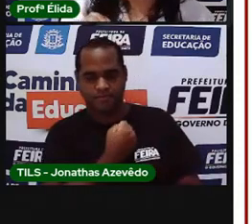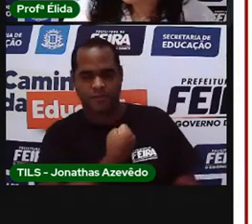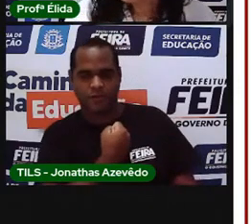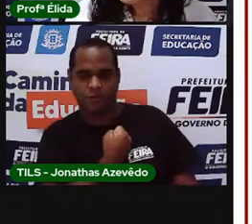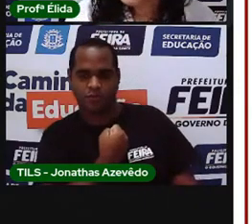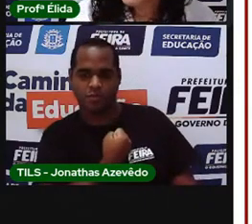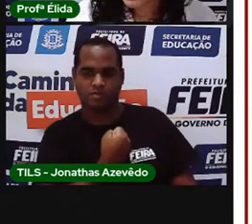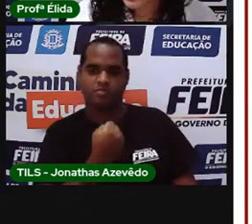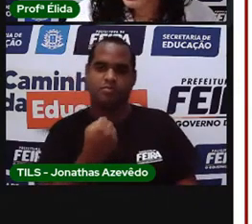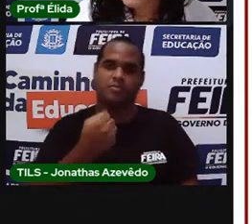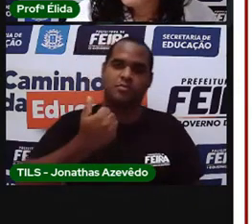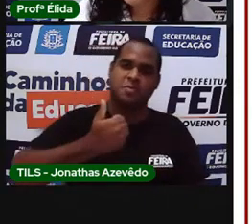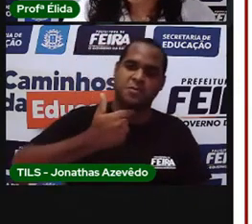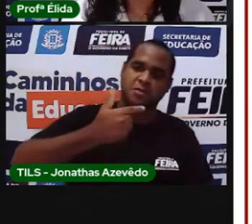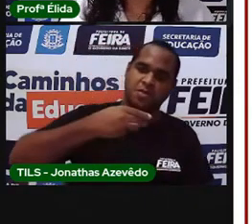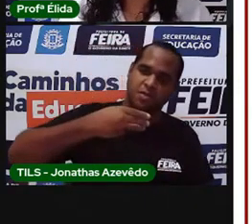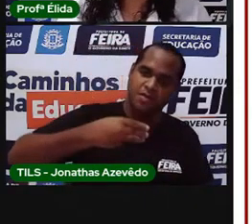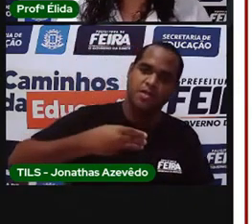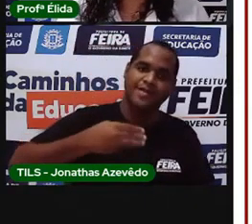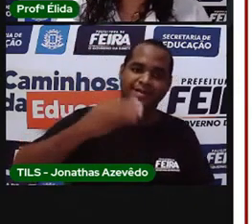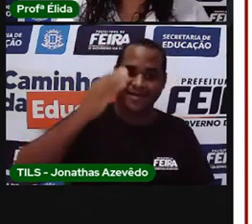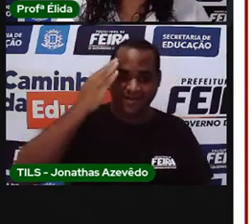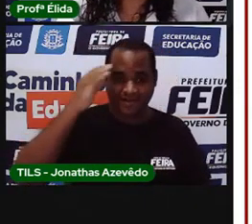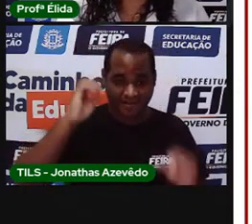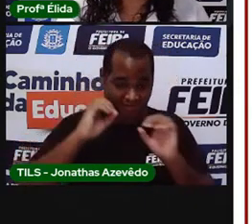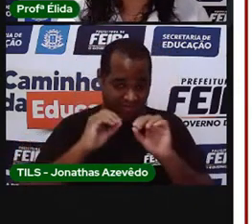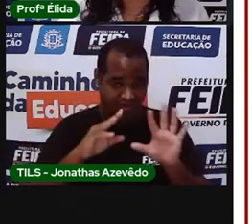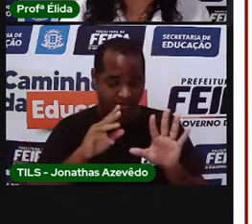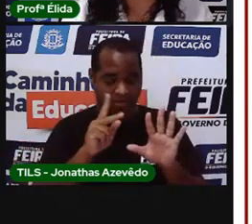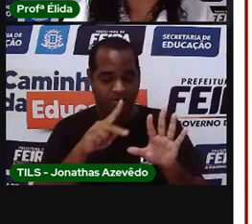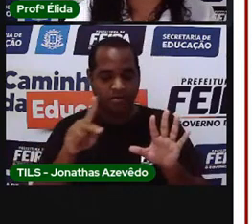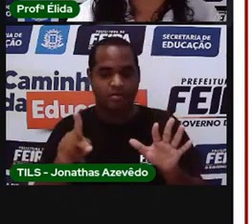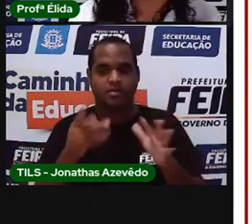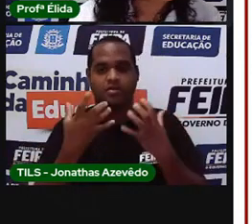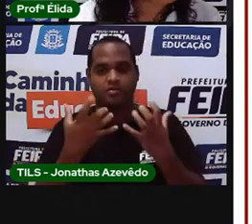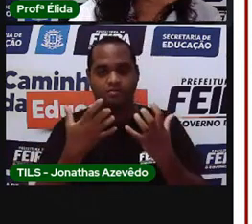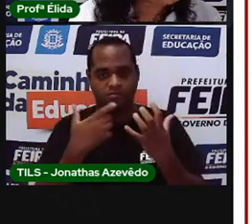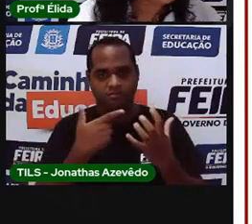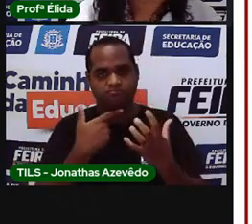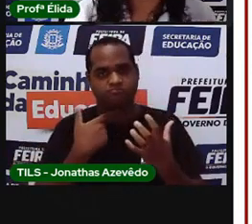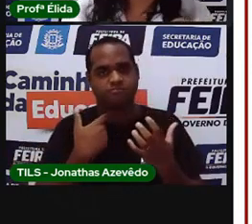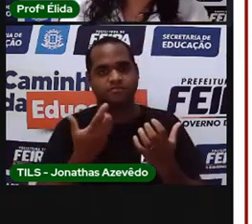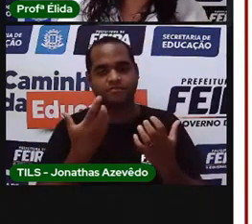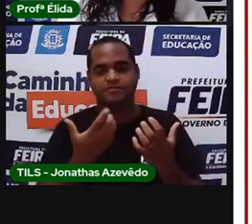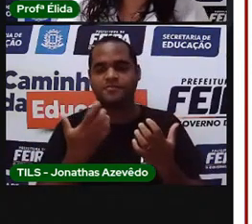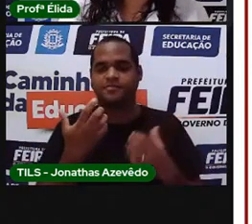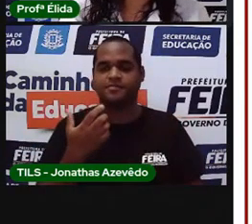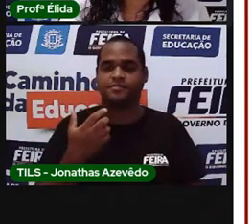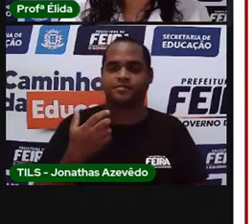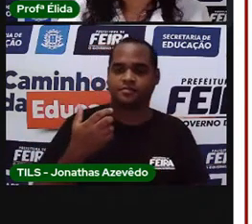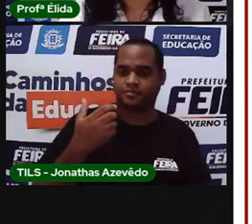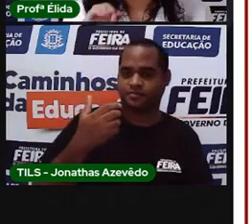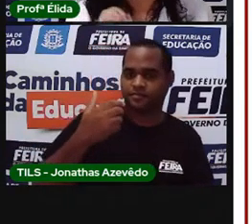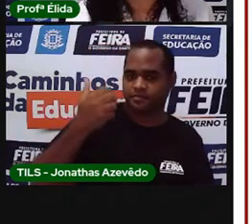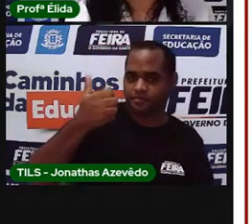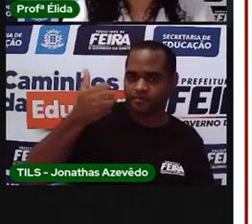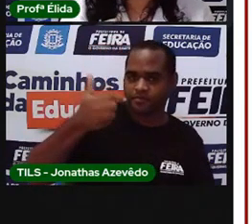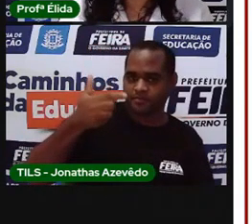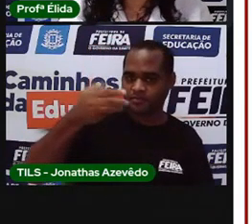ordinais, porque a Proélida quer saber a ordem e a posição